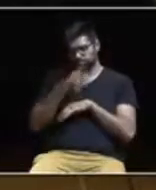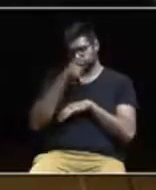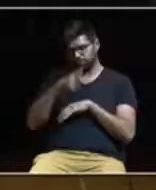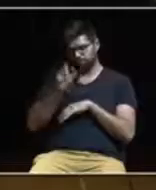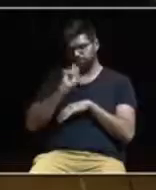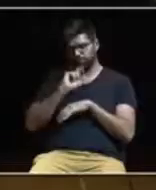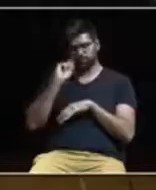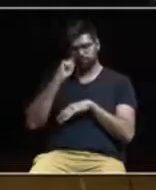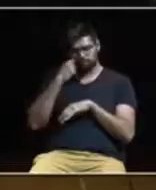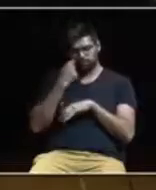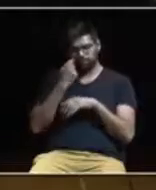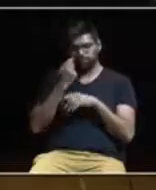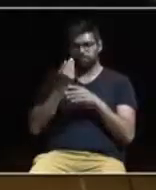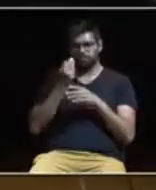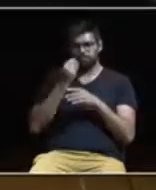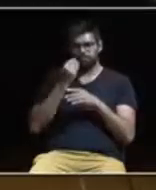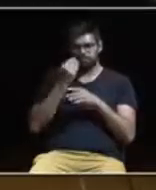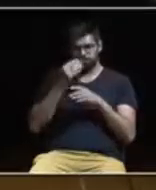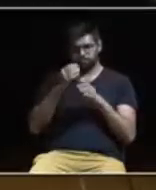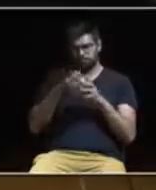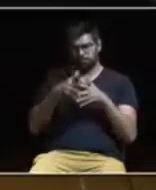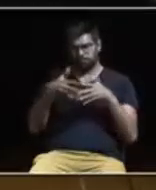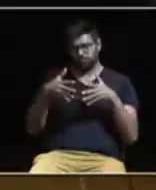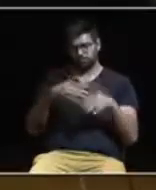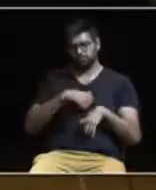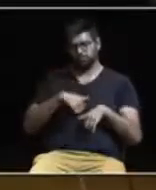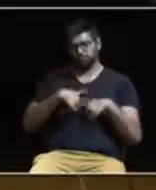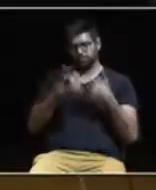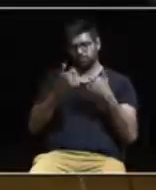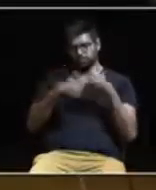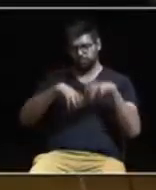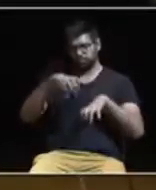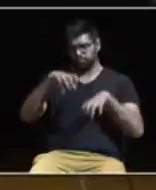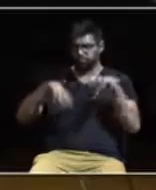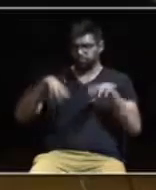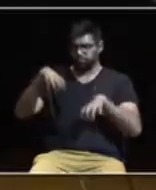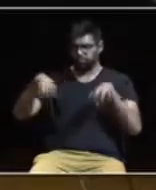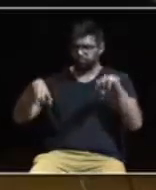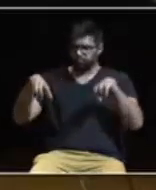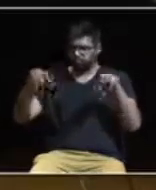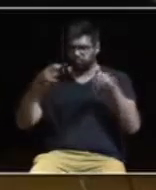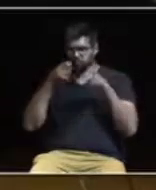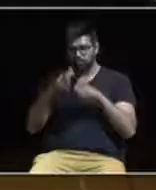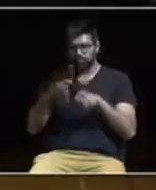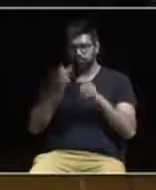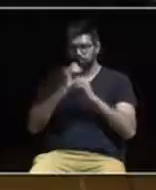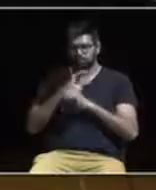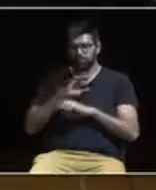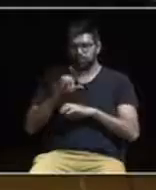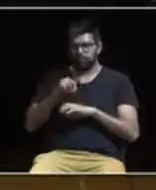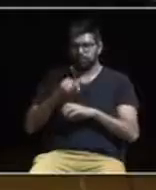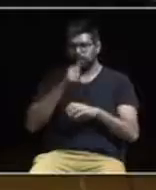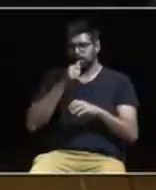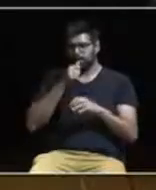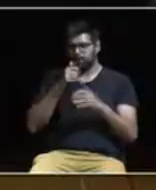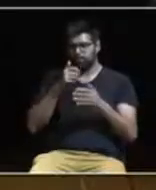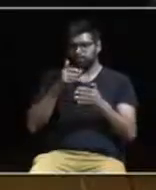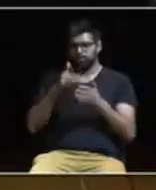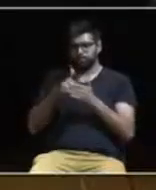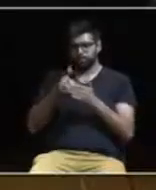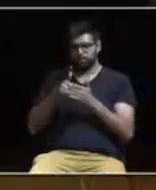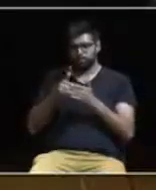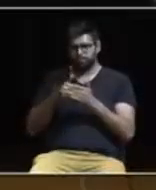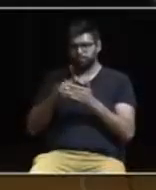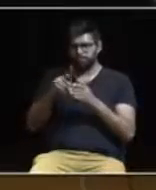qualidade, refletindo-se num crescimento urbanístico sem controlo e desadequado, na impremiabilização, na